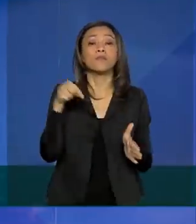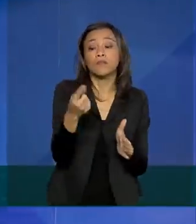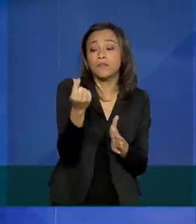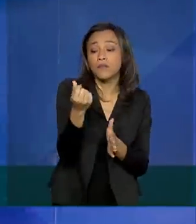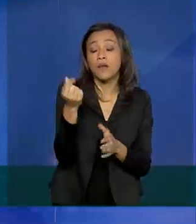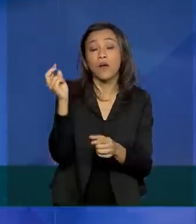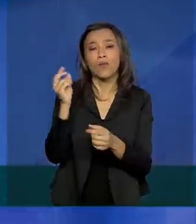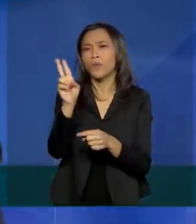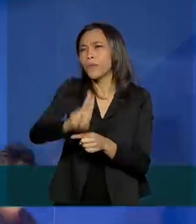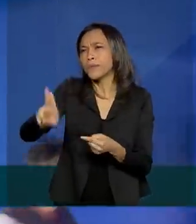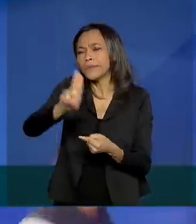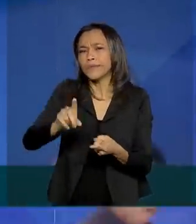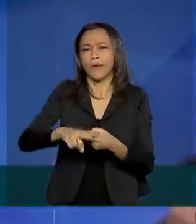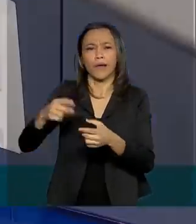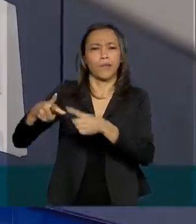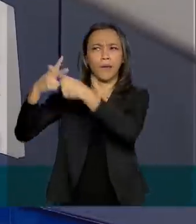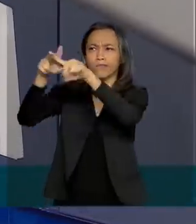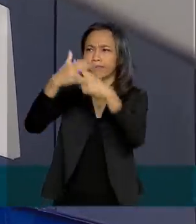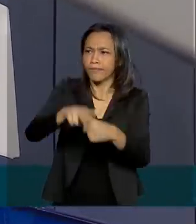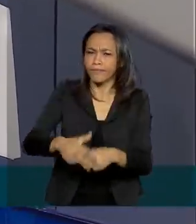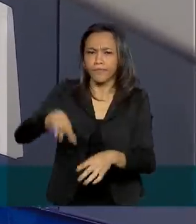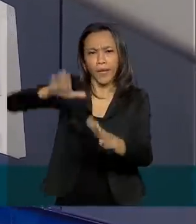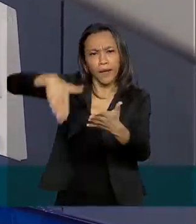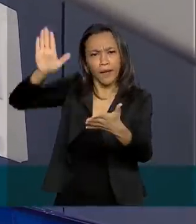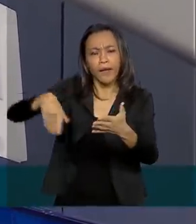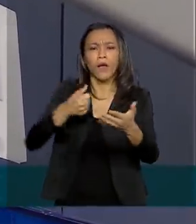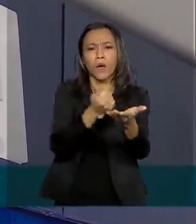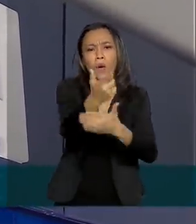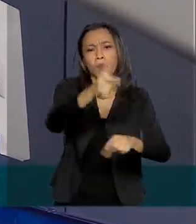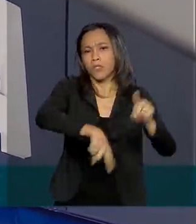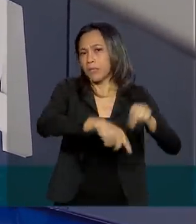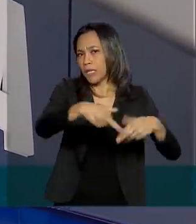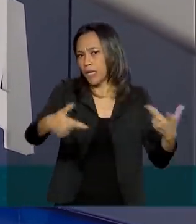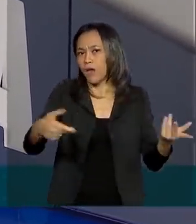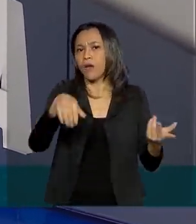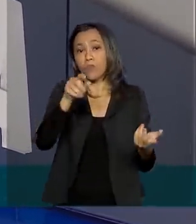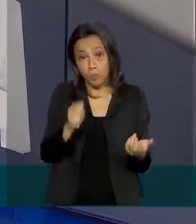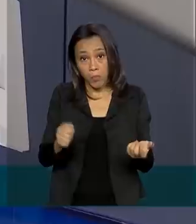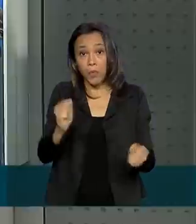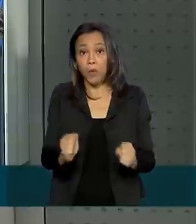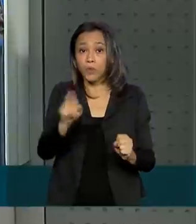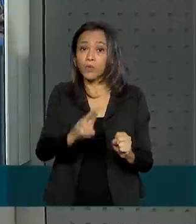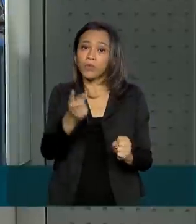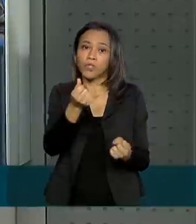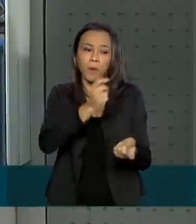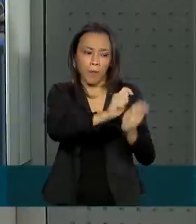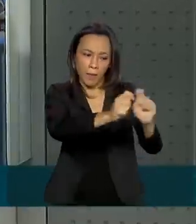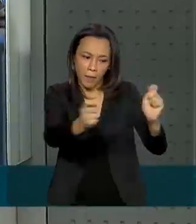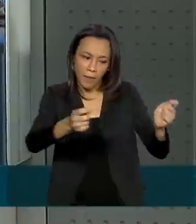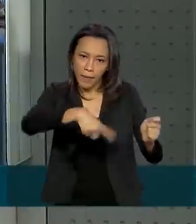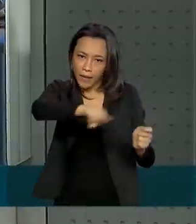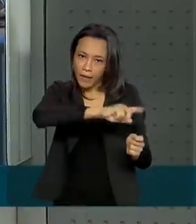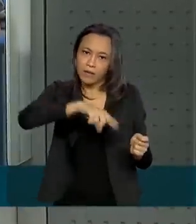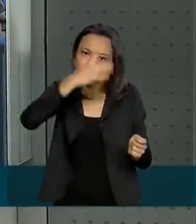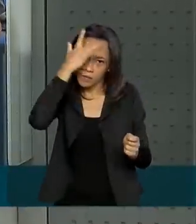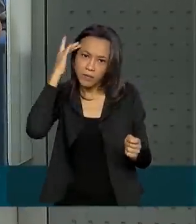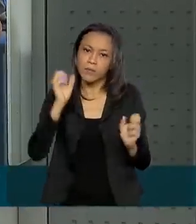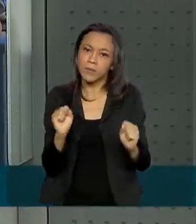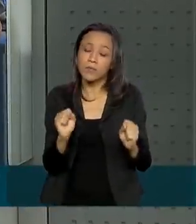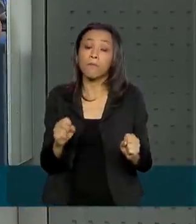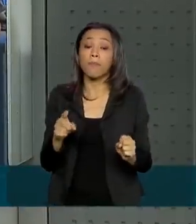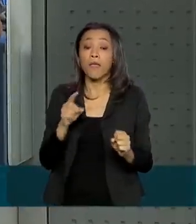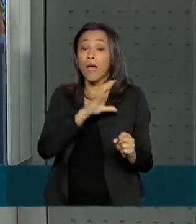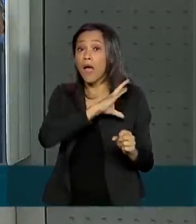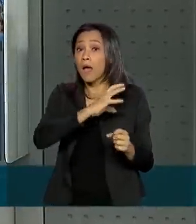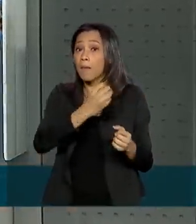reformas, compra de equipamentos, mercadorias e pagamento dos funcionários, por exemplo. Cada empresa pode pegar emprestado